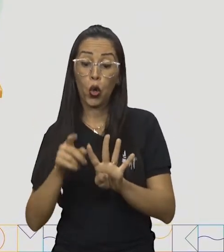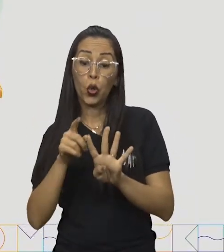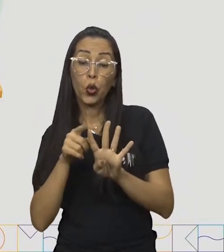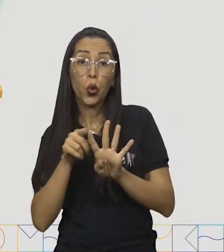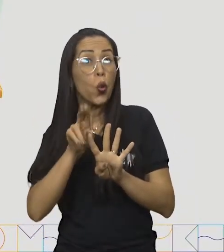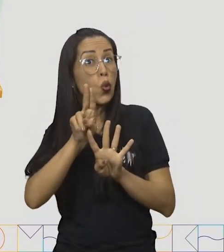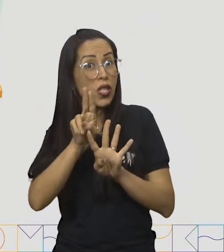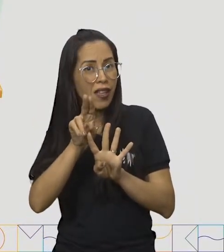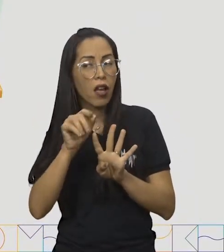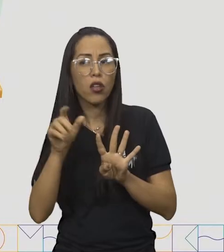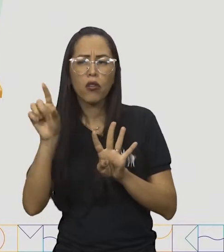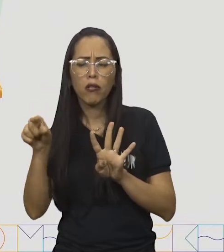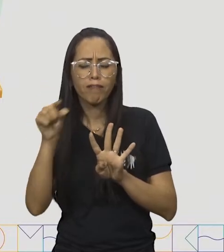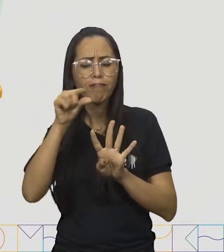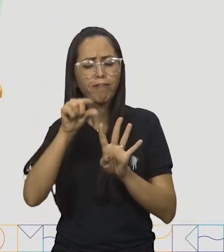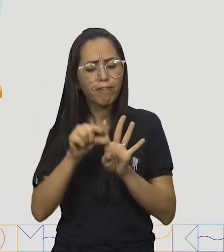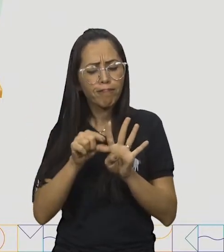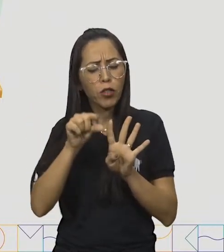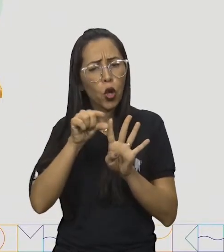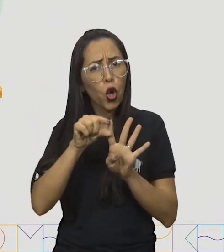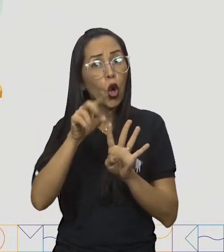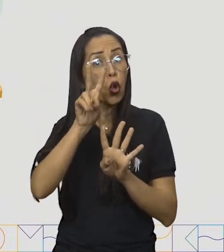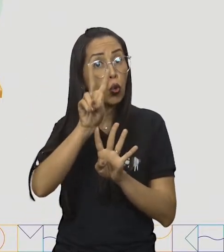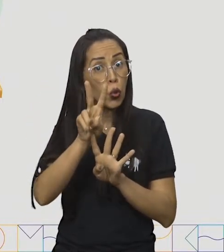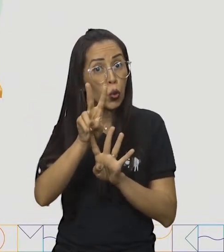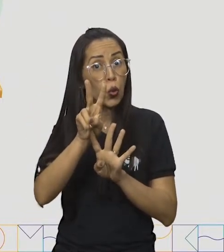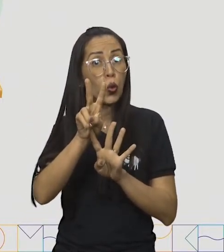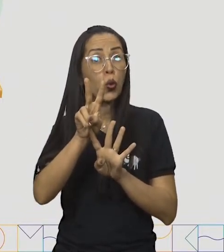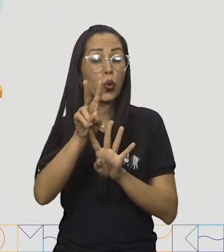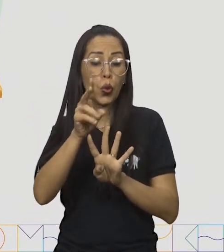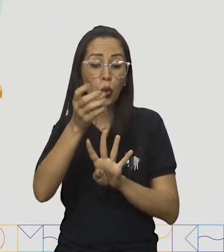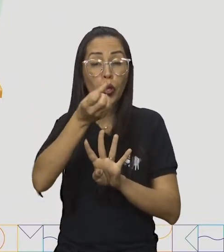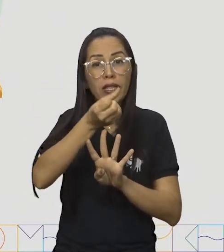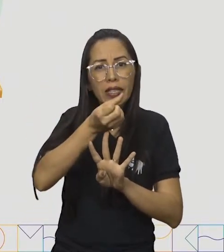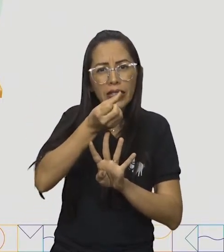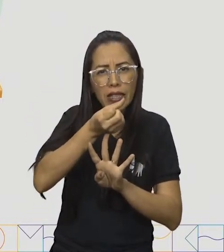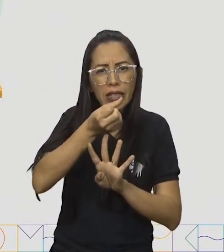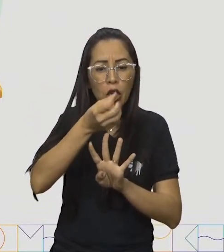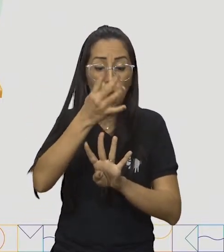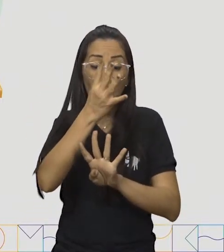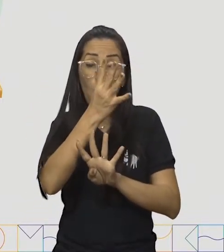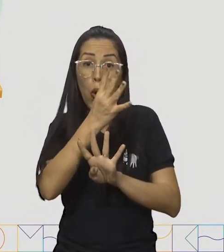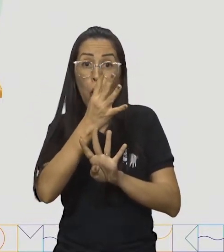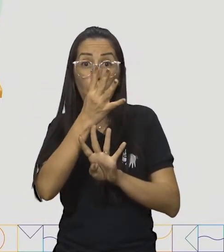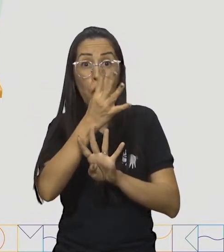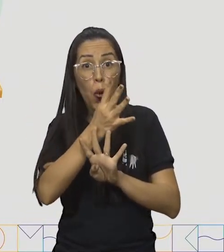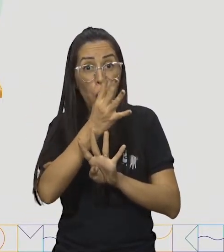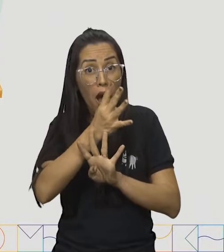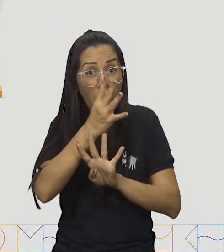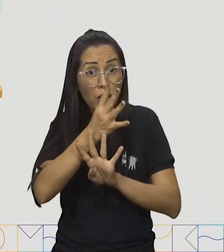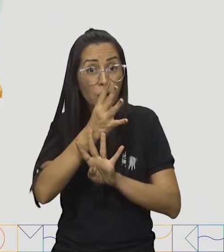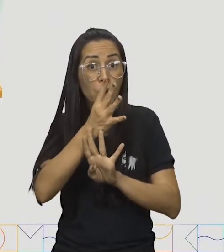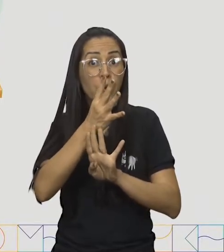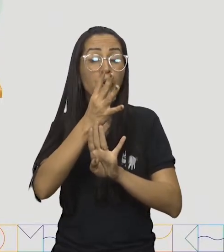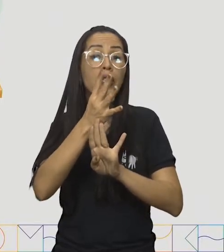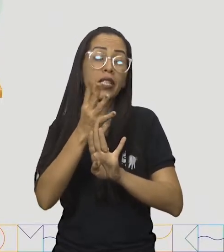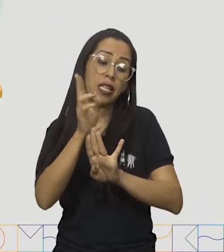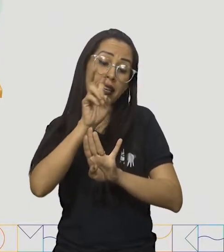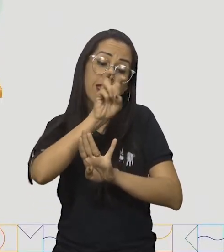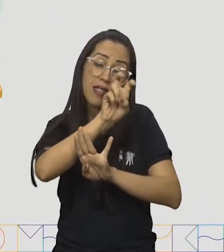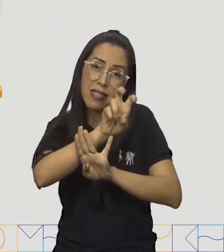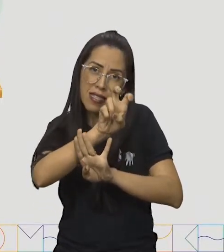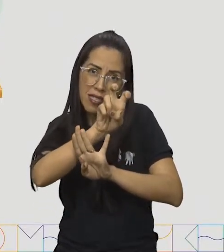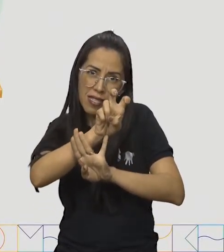unidades, três dezenas no pino das dezenas, quatro no pino das centenas e cinco